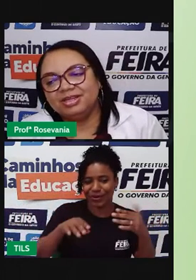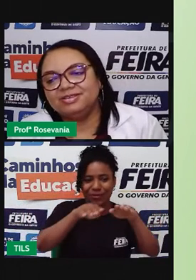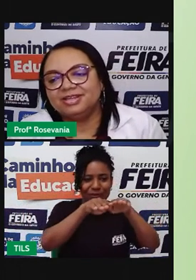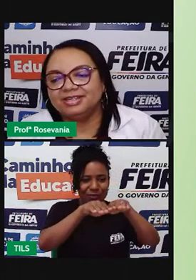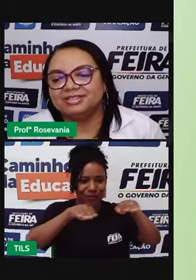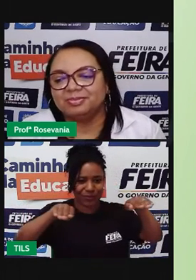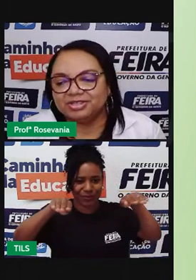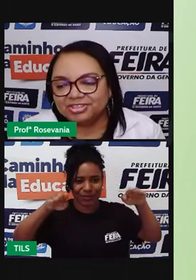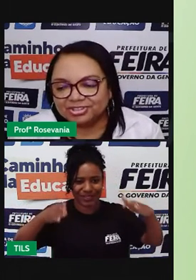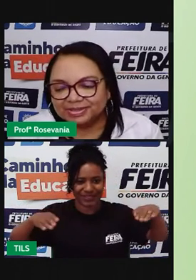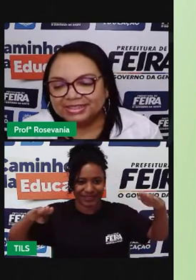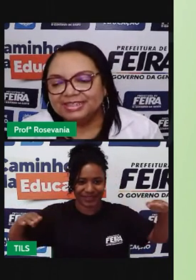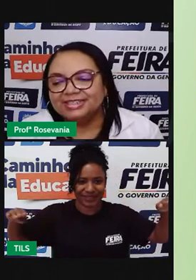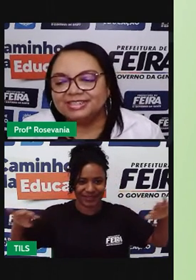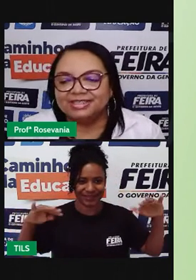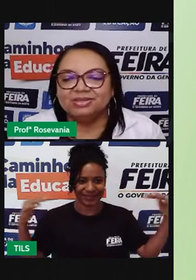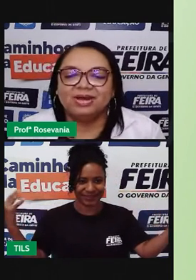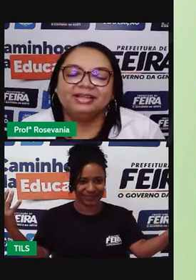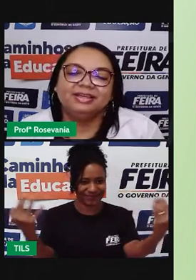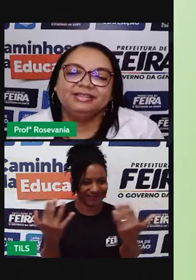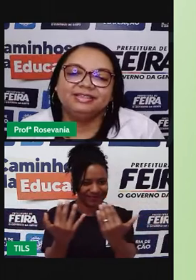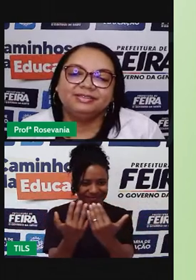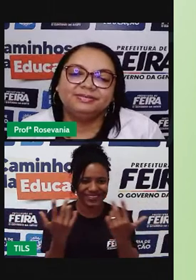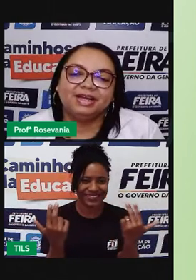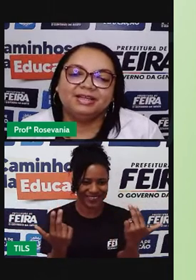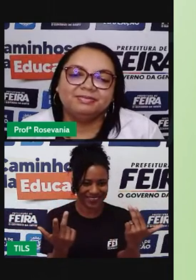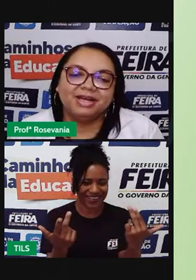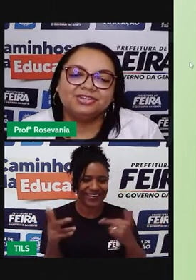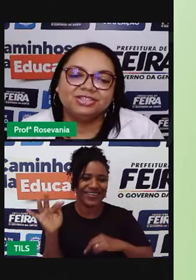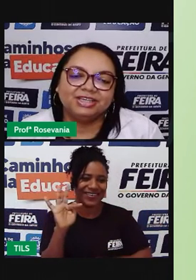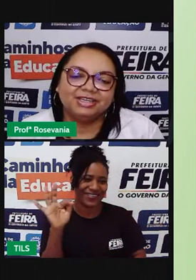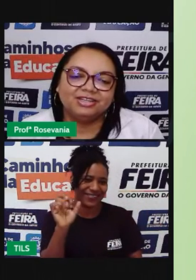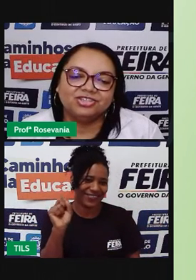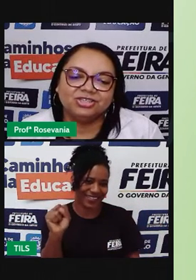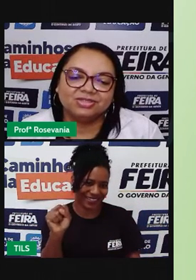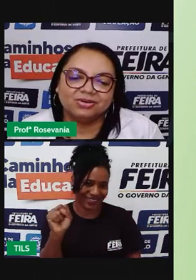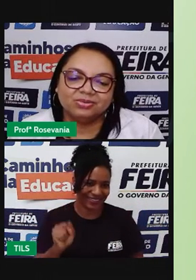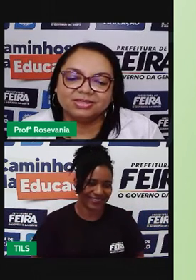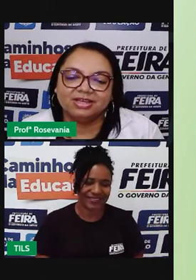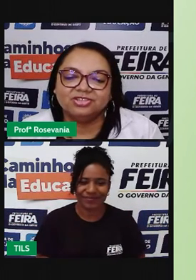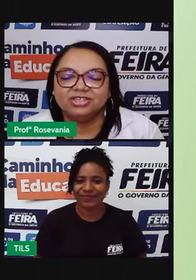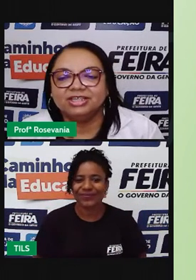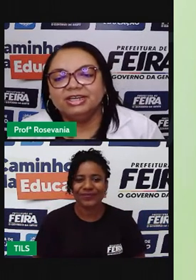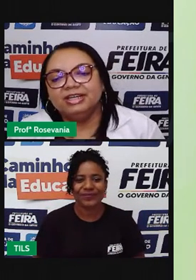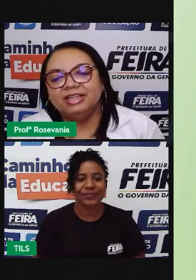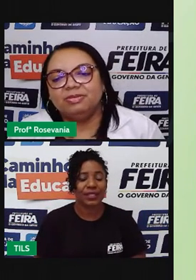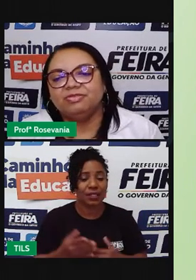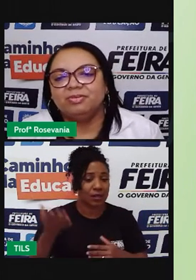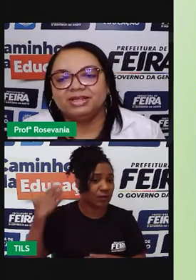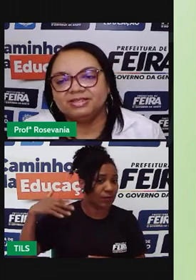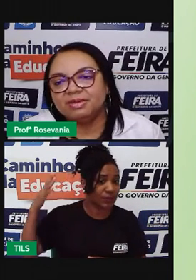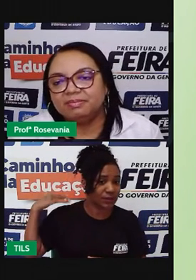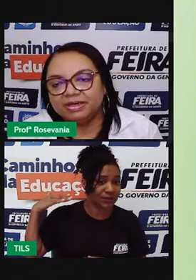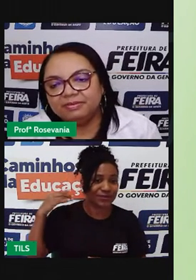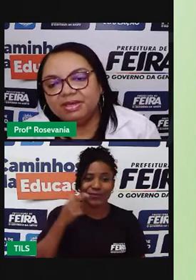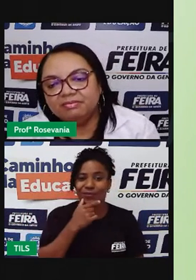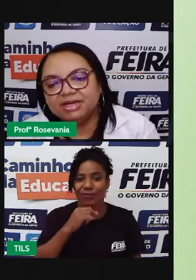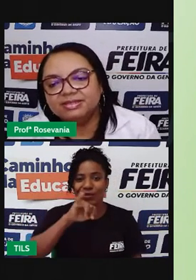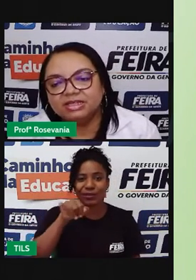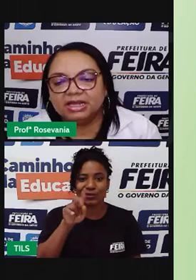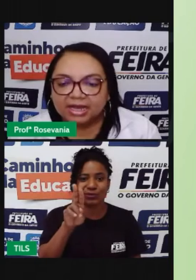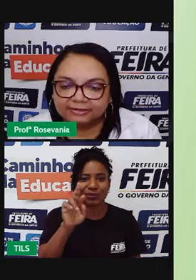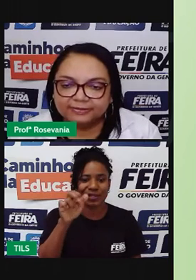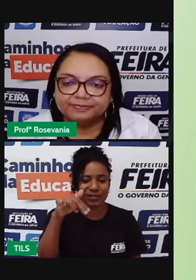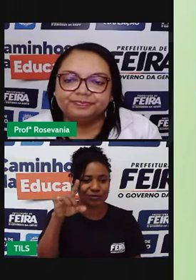área de tabuleiros aí, só para a gente se situar, né. Então, a imagem, né, que ele tinha, os recursos que ele tinha, deu para formar esse mapa aí